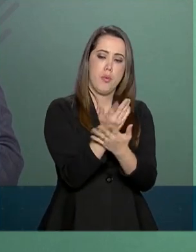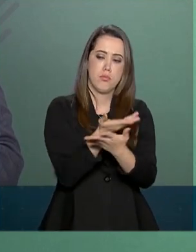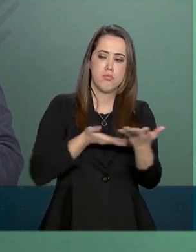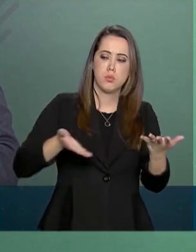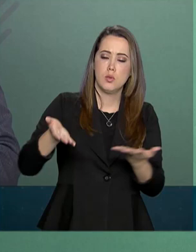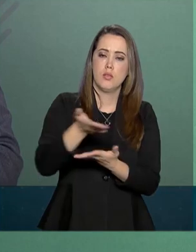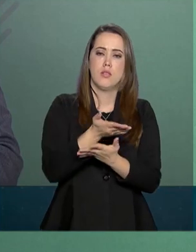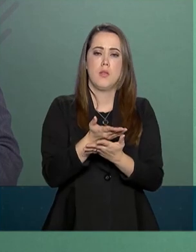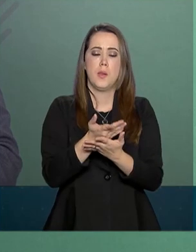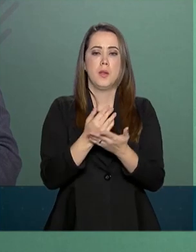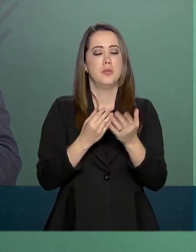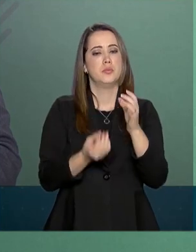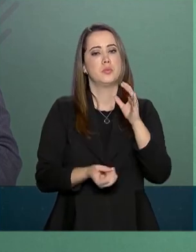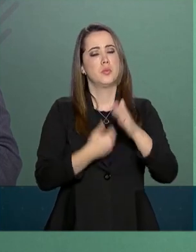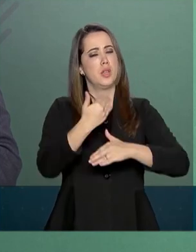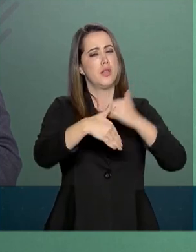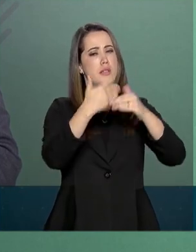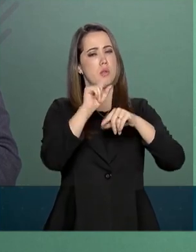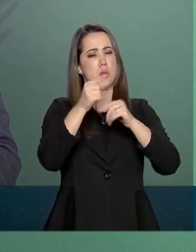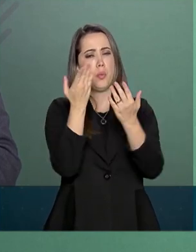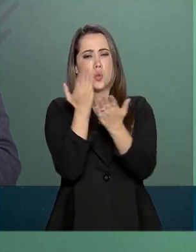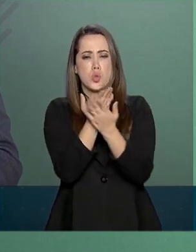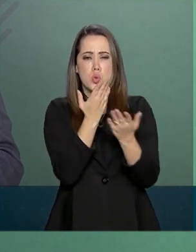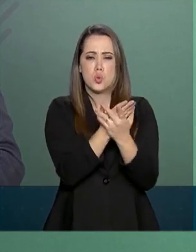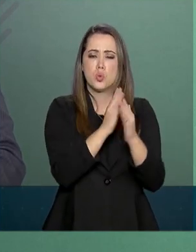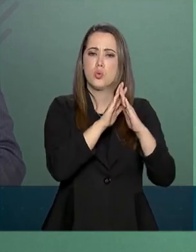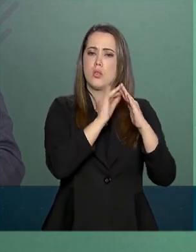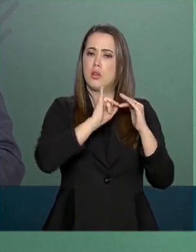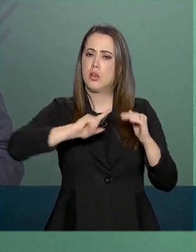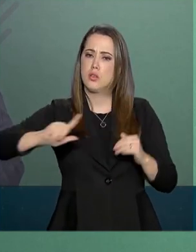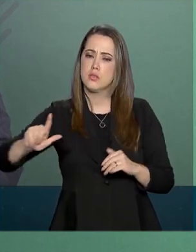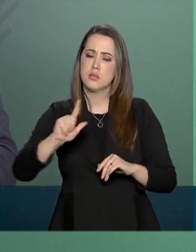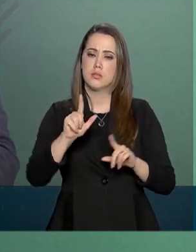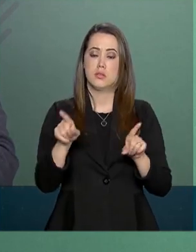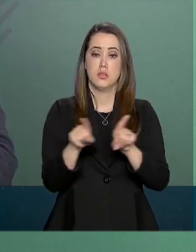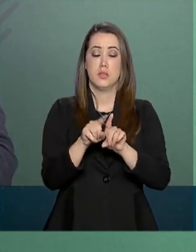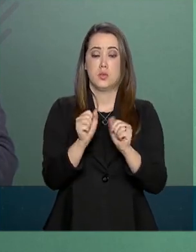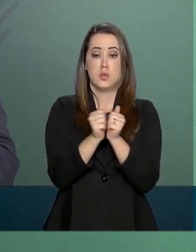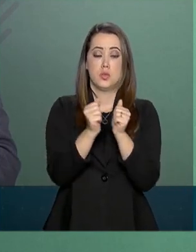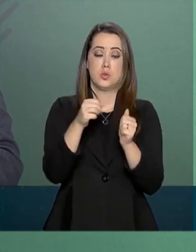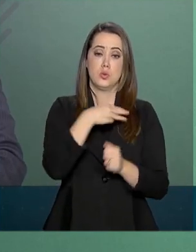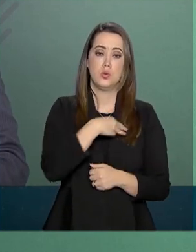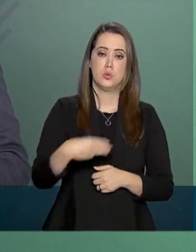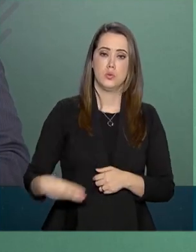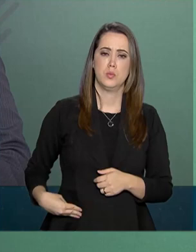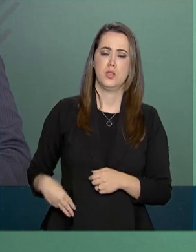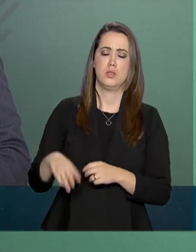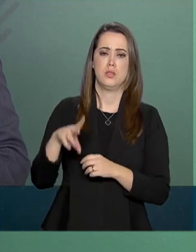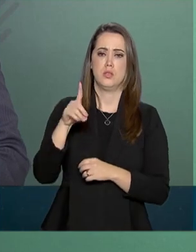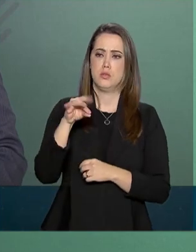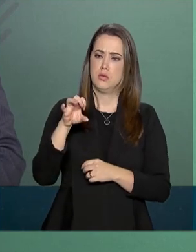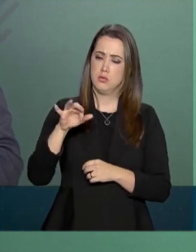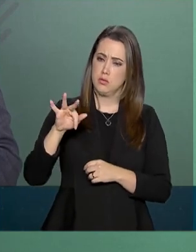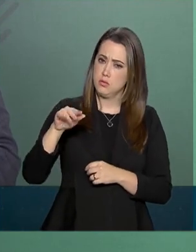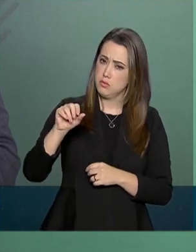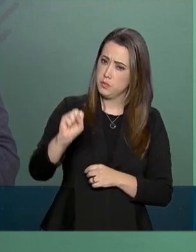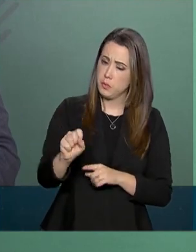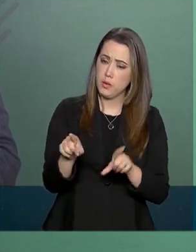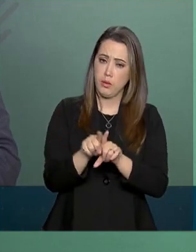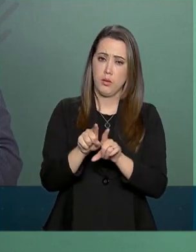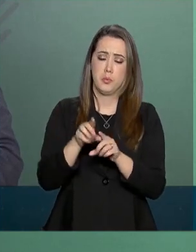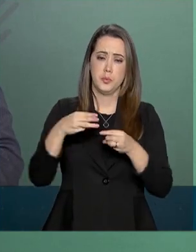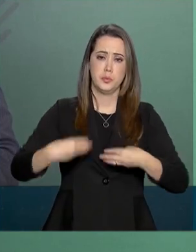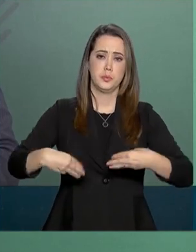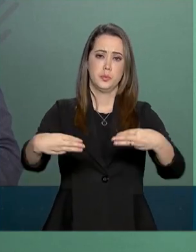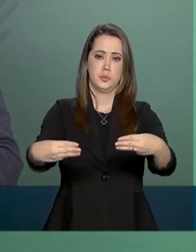de estudos e discussões da Casa Civil com o Ministério da Defesa e da Justiça e